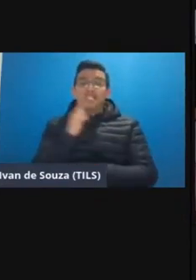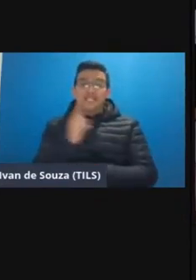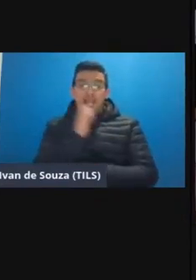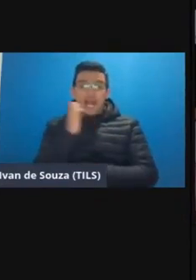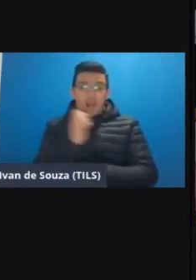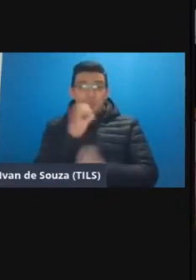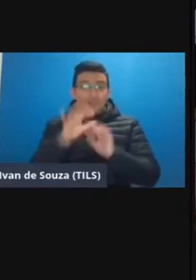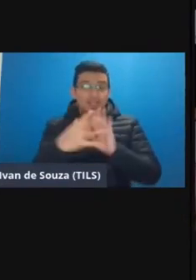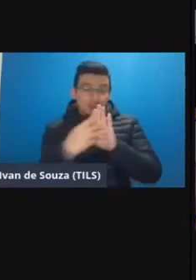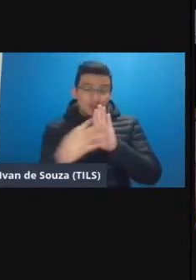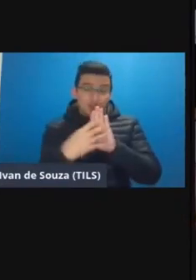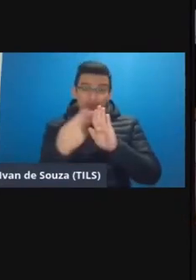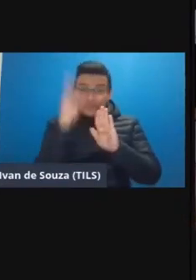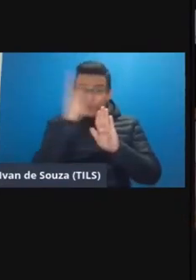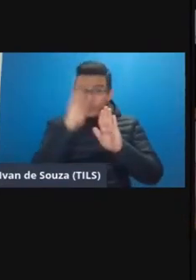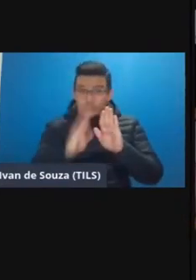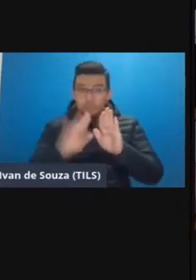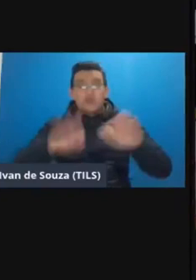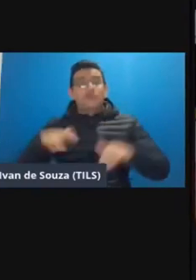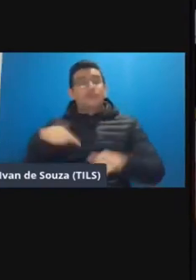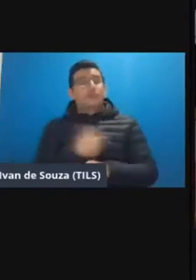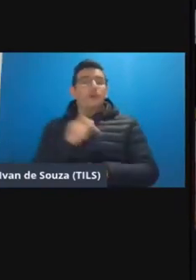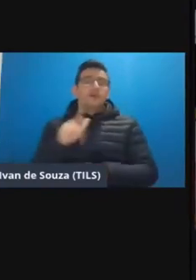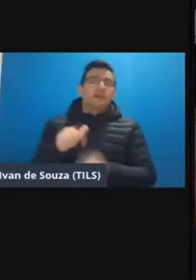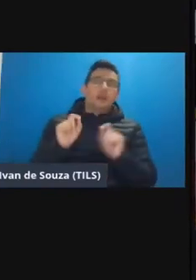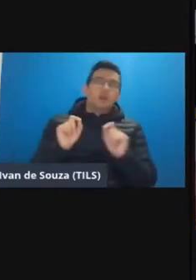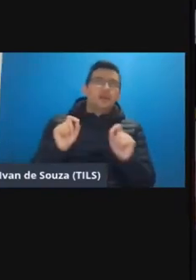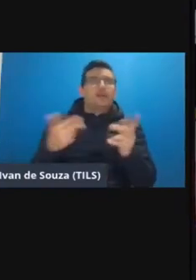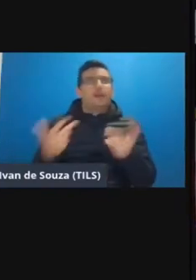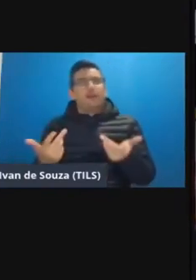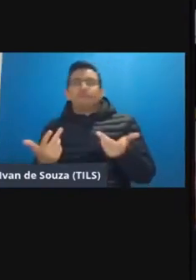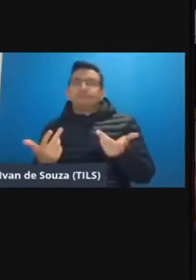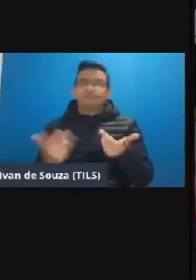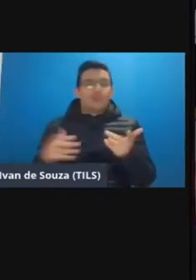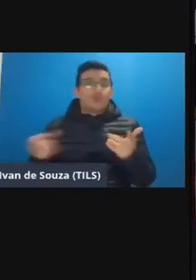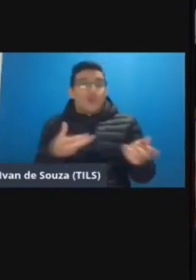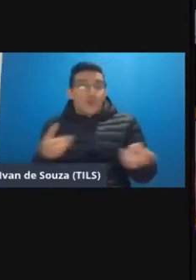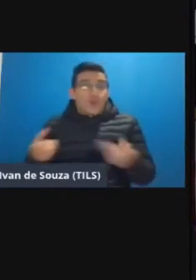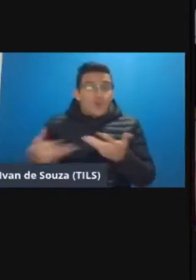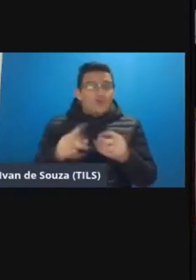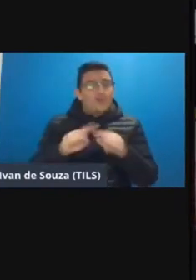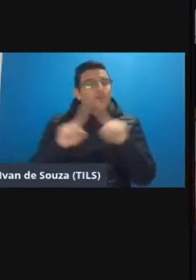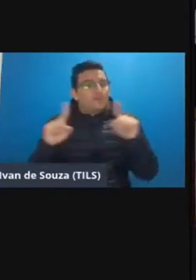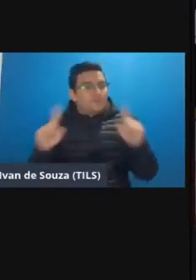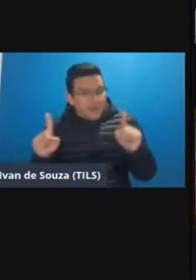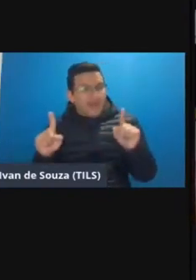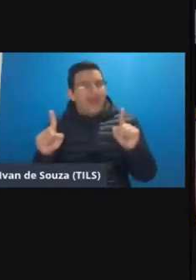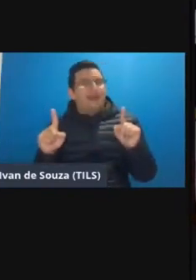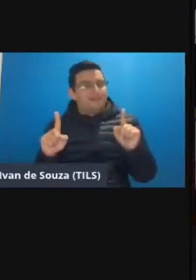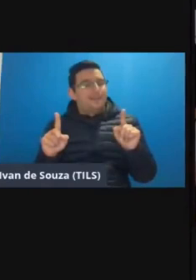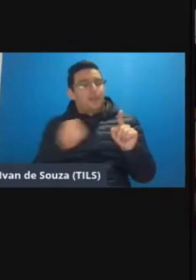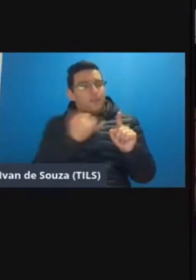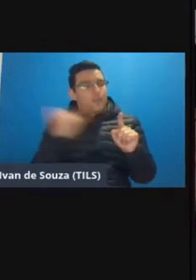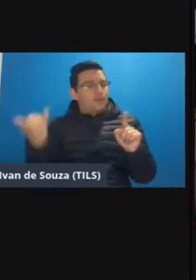modelo Ana que aqui no Brasil talvez para nós seja assim ai né tudo muito novo mas convém destacar